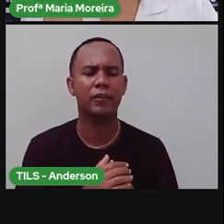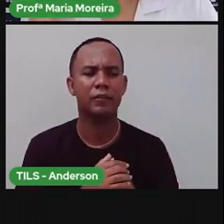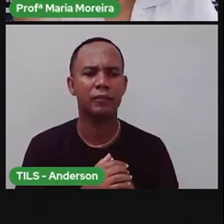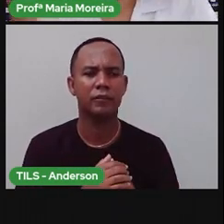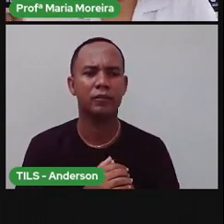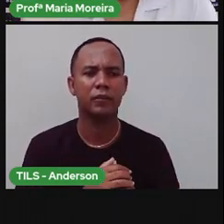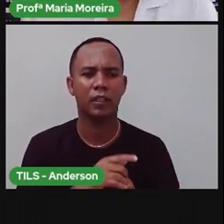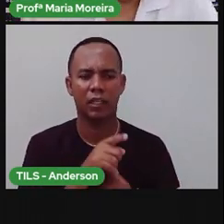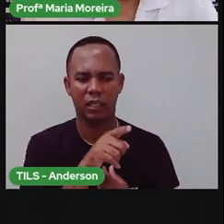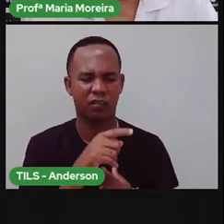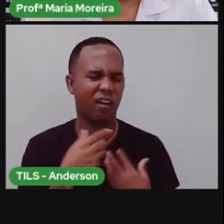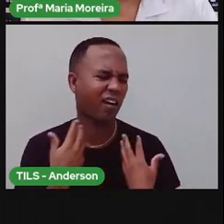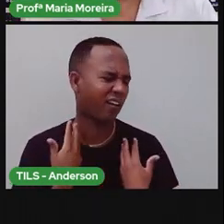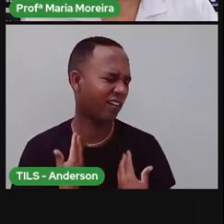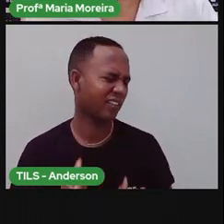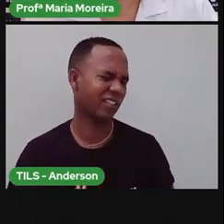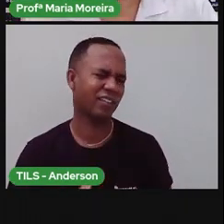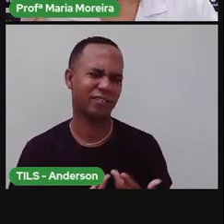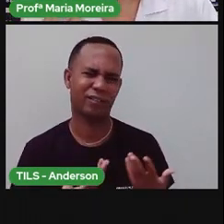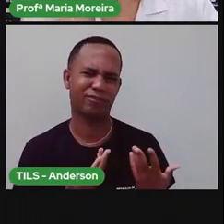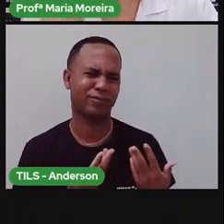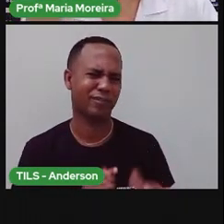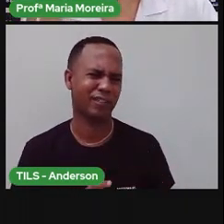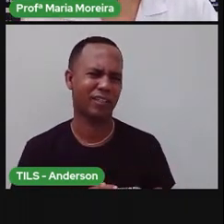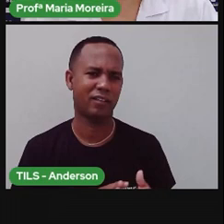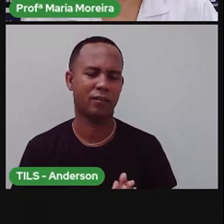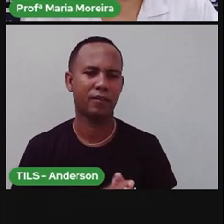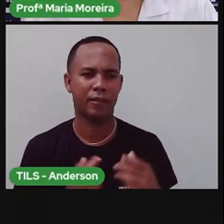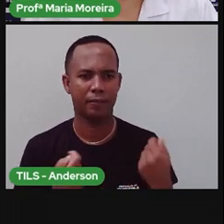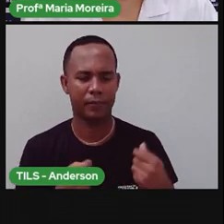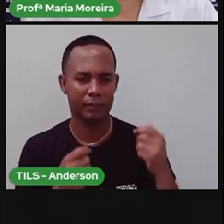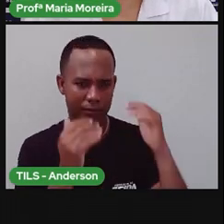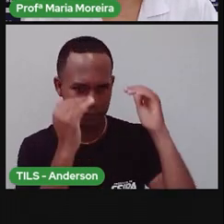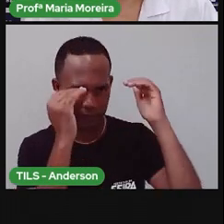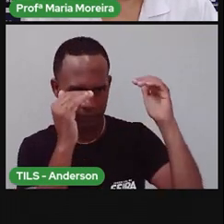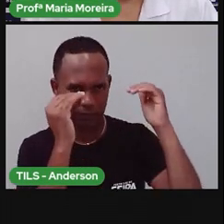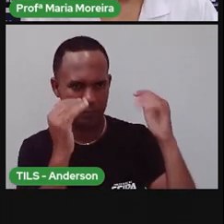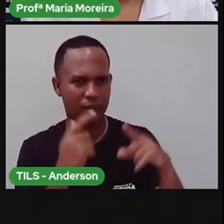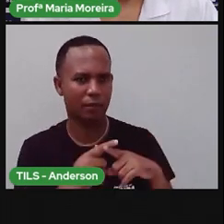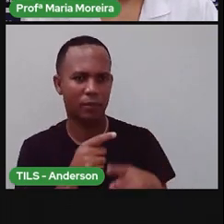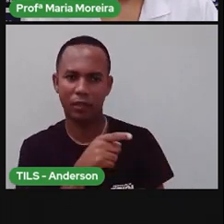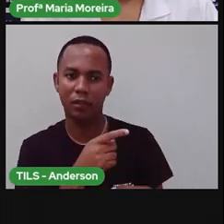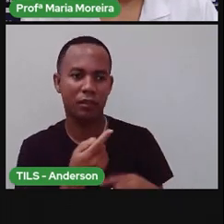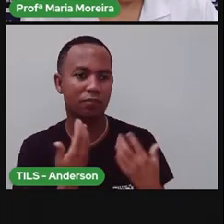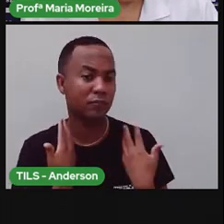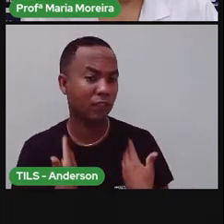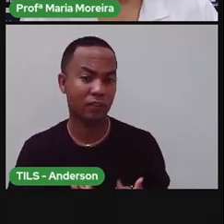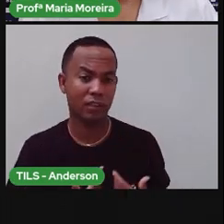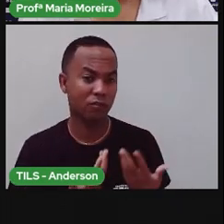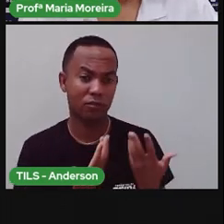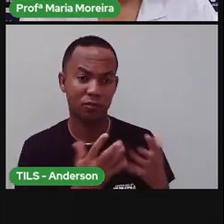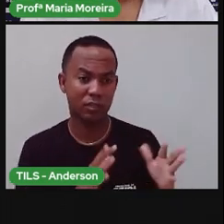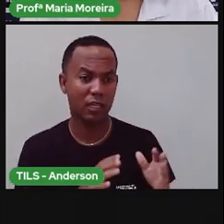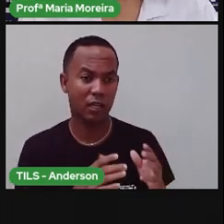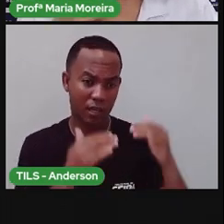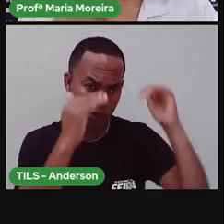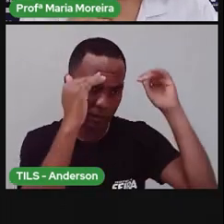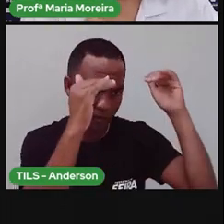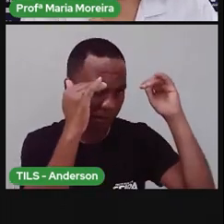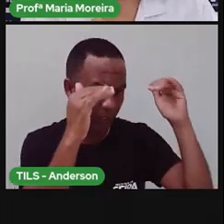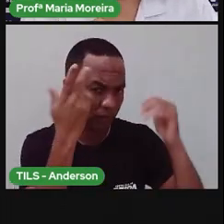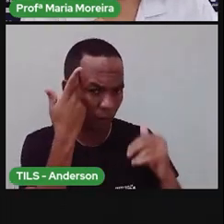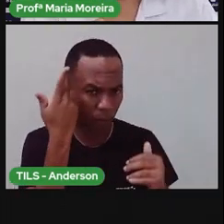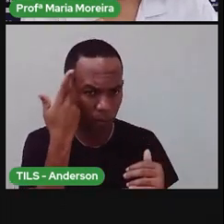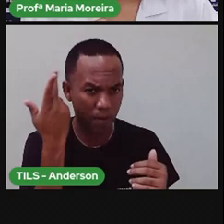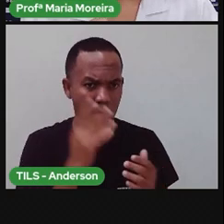o Anderson pode dizer, não, eu estou cansada, eu não quero brincar agora. E eu tenho que respeitar o momento dele. Da mesma forma que o quê? A Pró